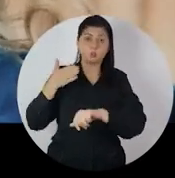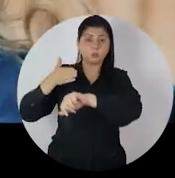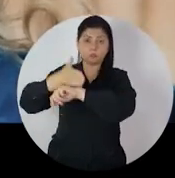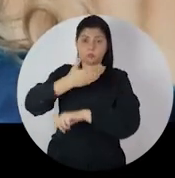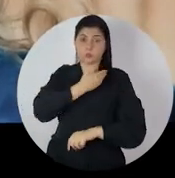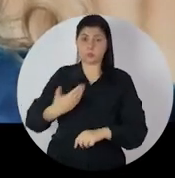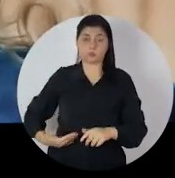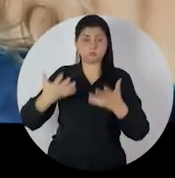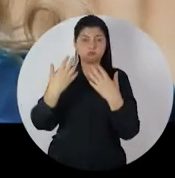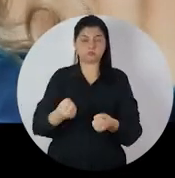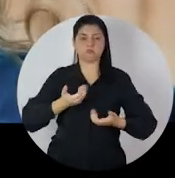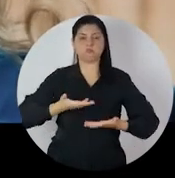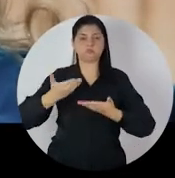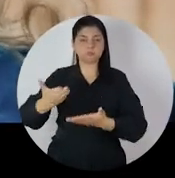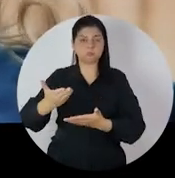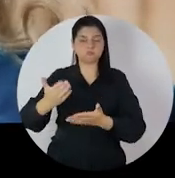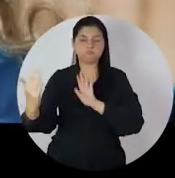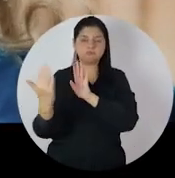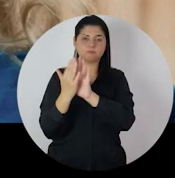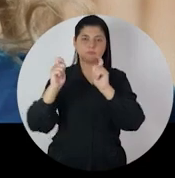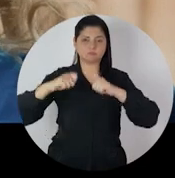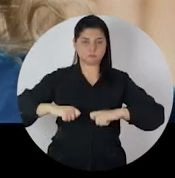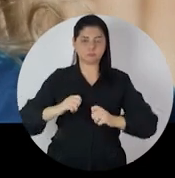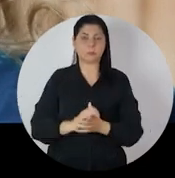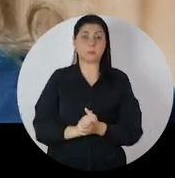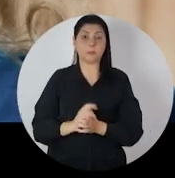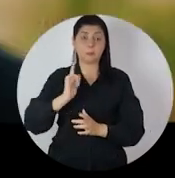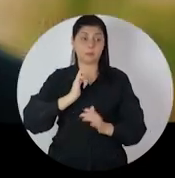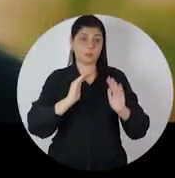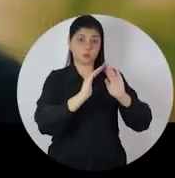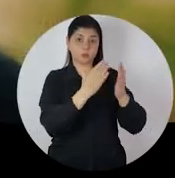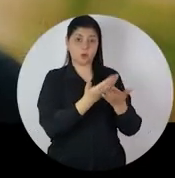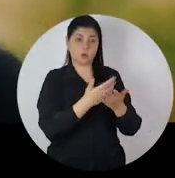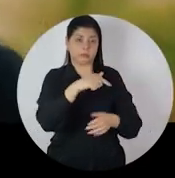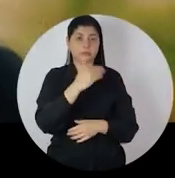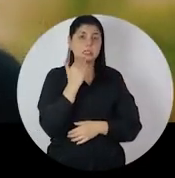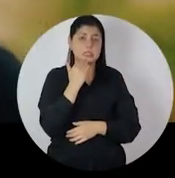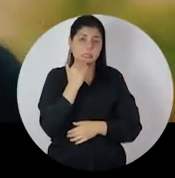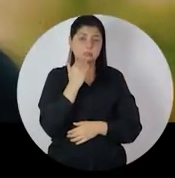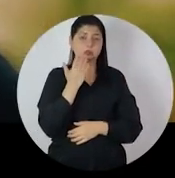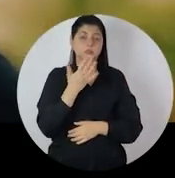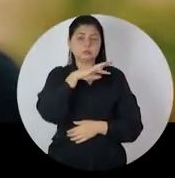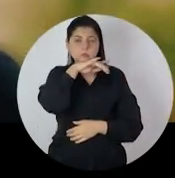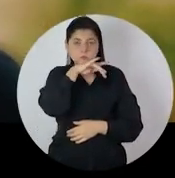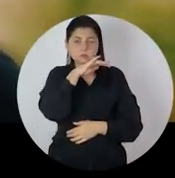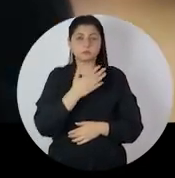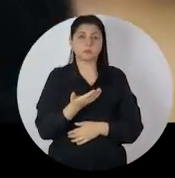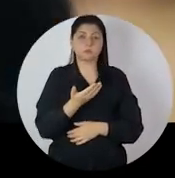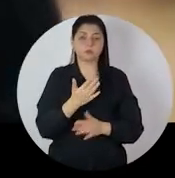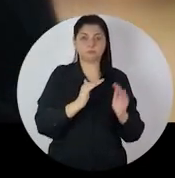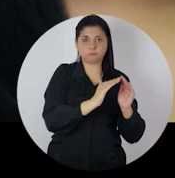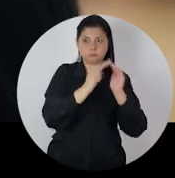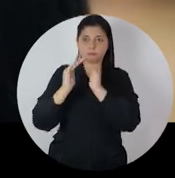atrás do governador. E ele me ouviu. Esse foi um governador que me recebeu. Nós saímos de um prédio que estava sucateado, um prédio